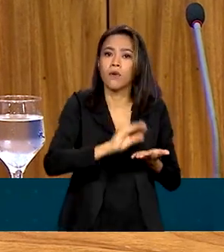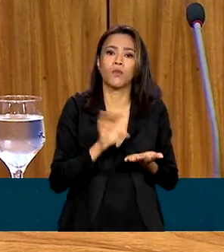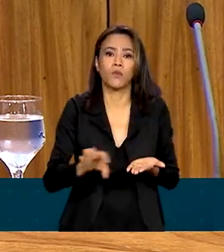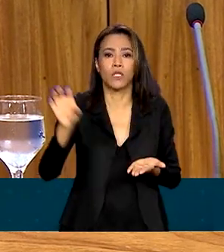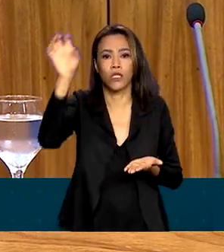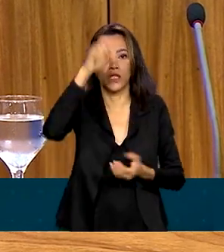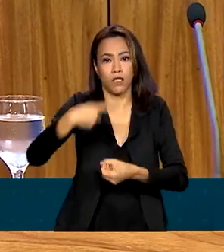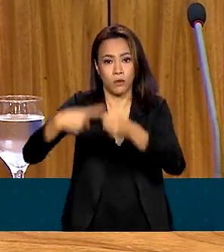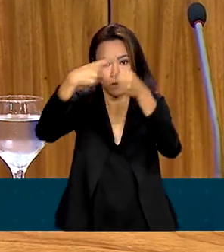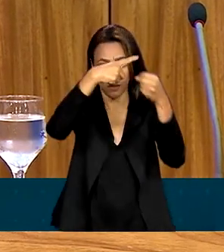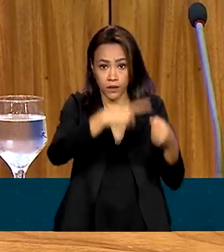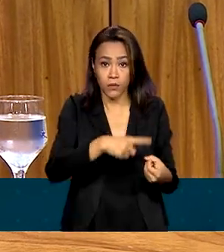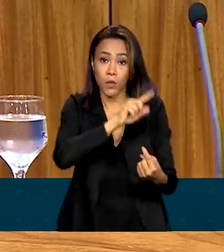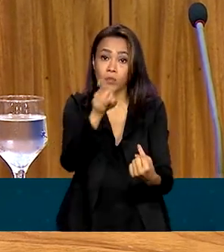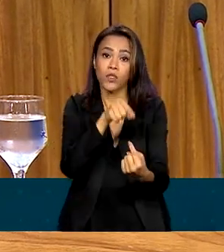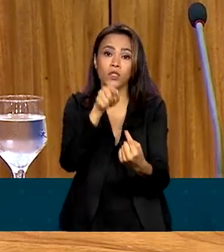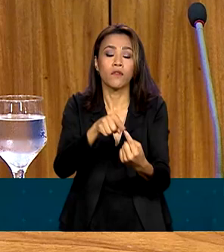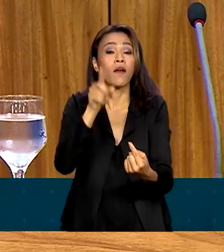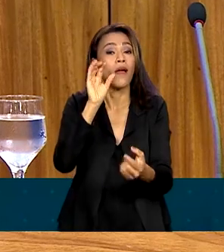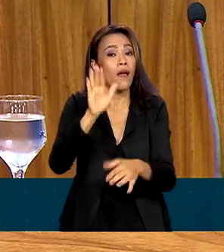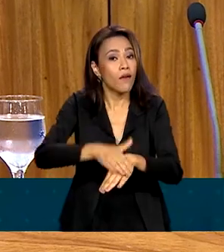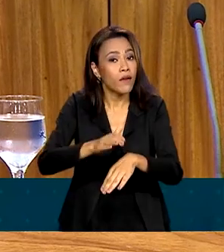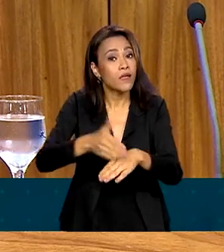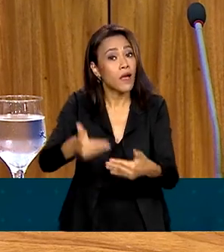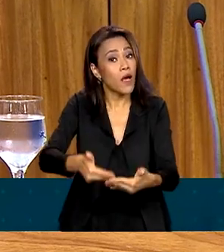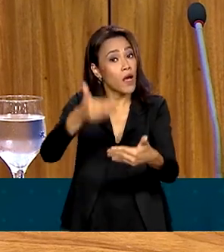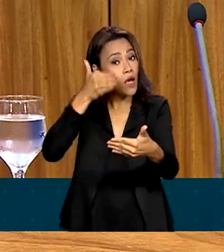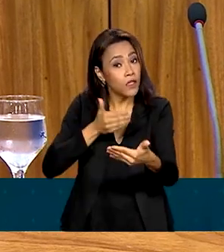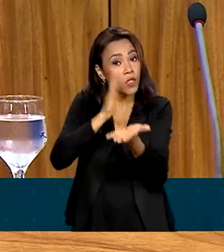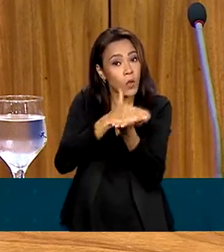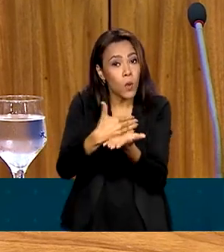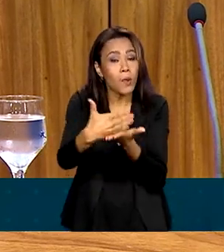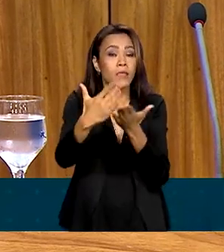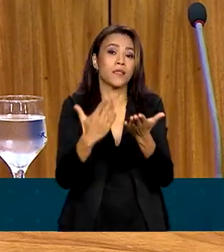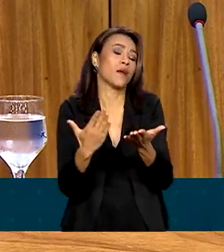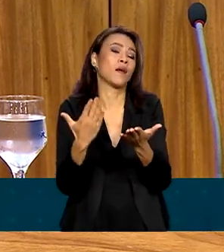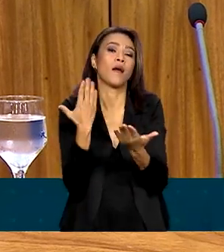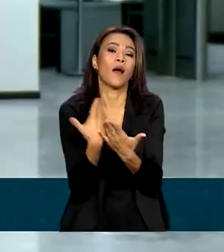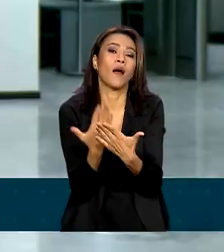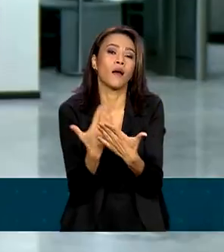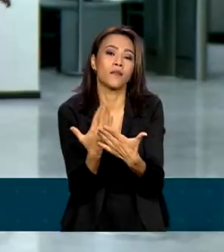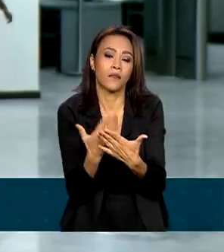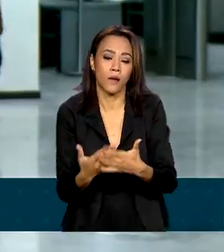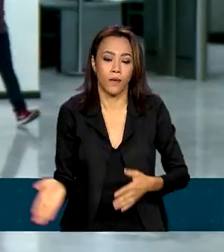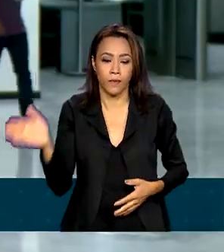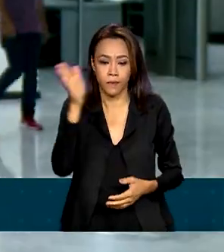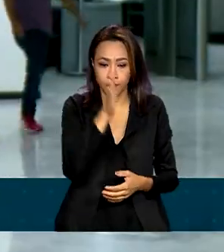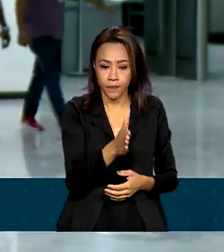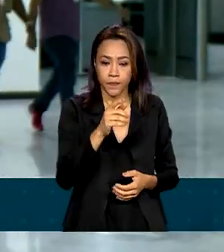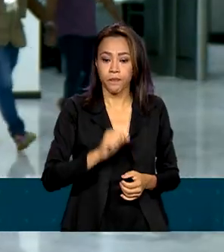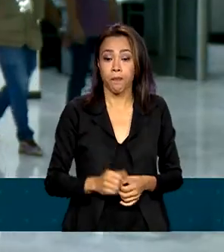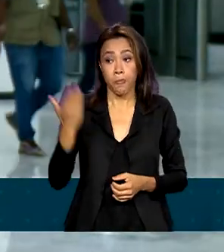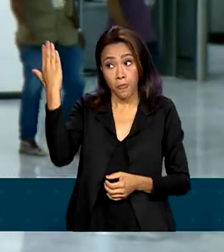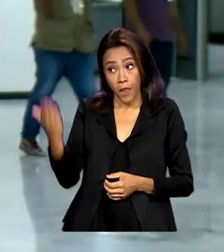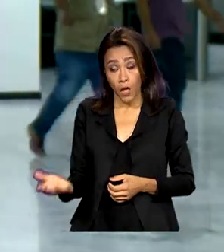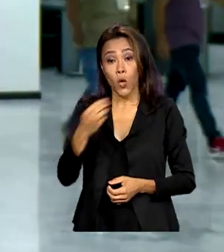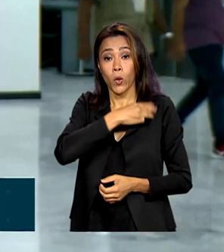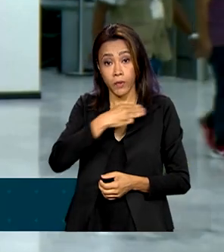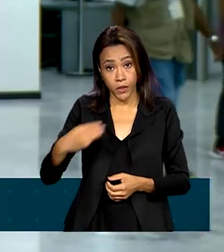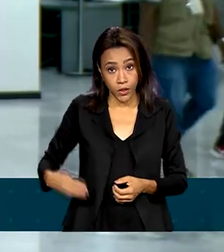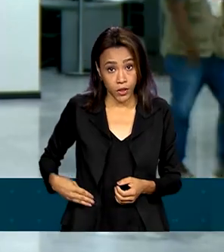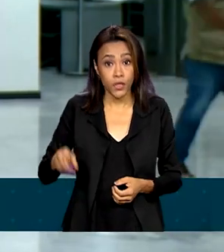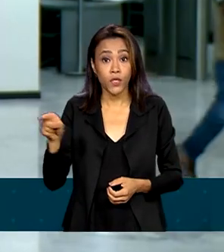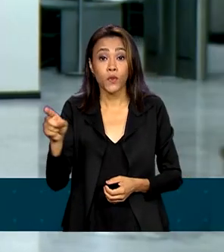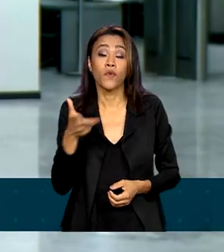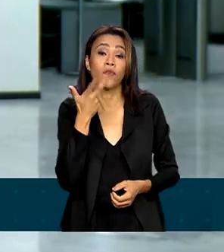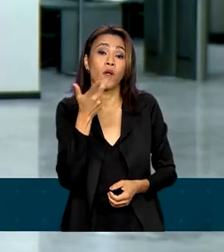fazer isso antes mesmo do início do ano letivo, a partir de fevereiro. O ministro voltou a afirmar que